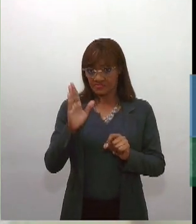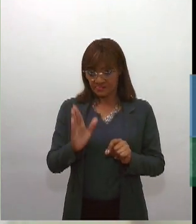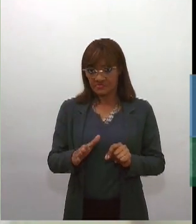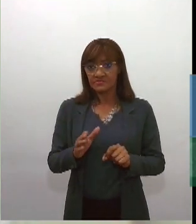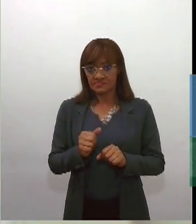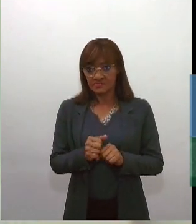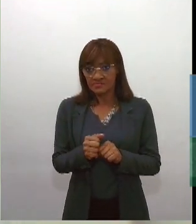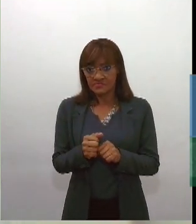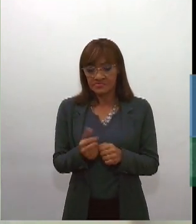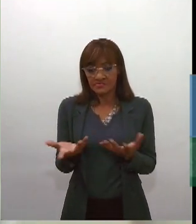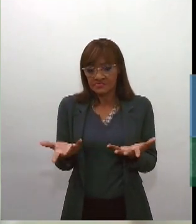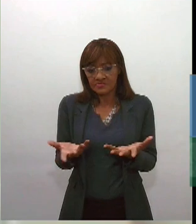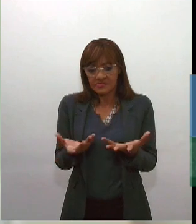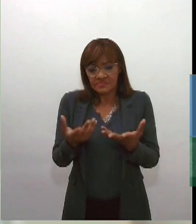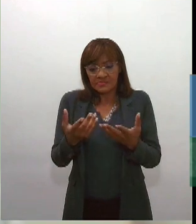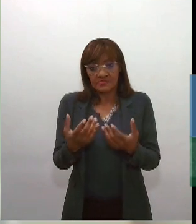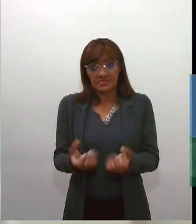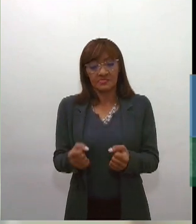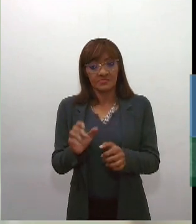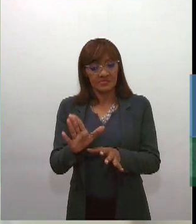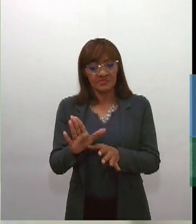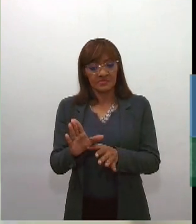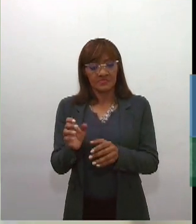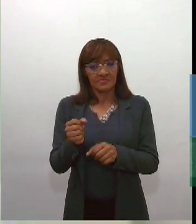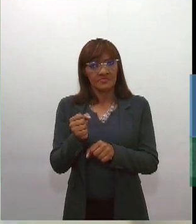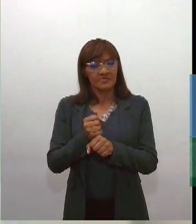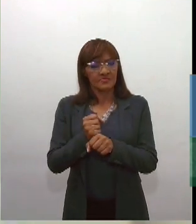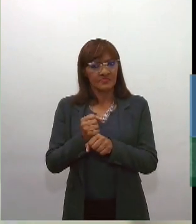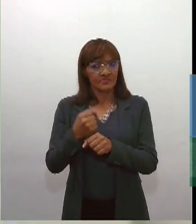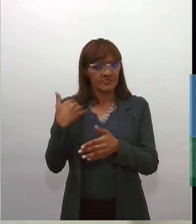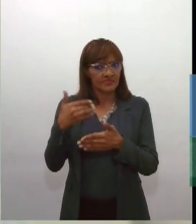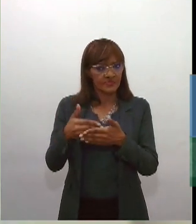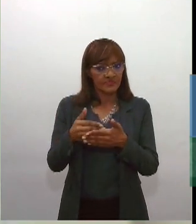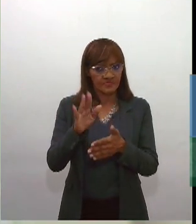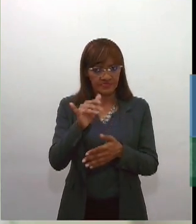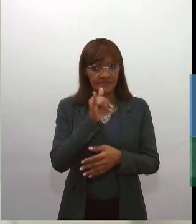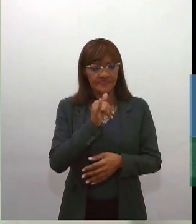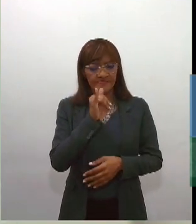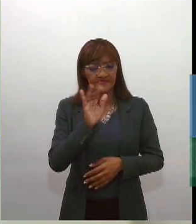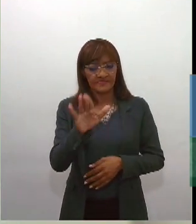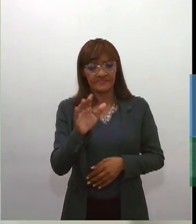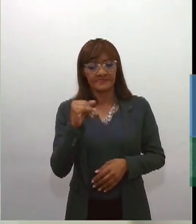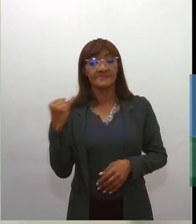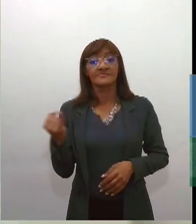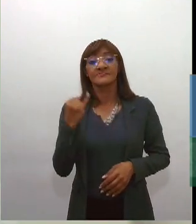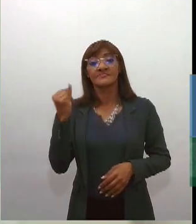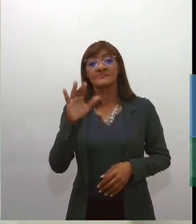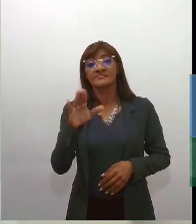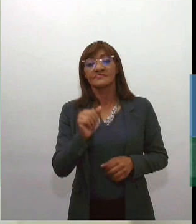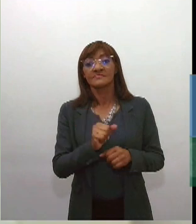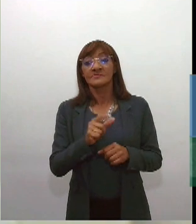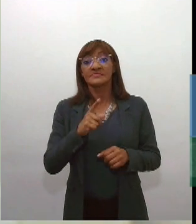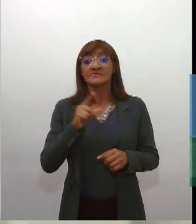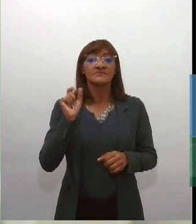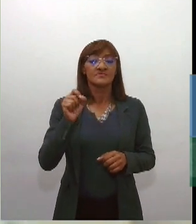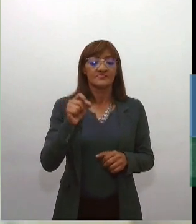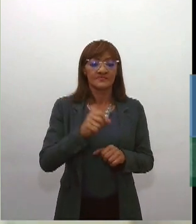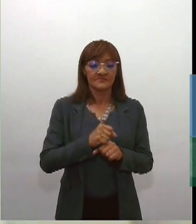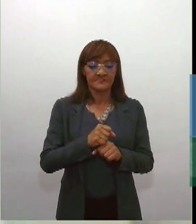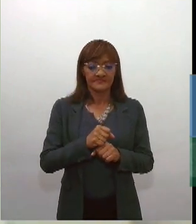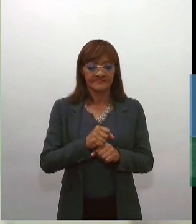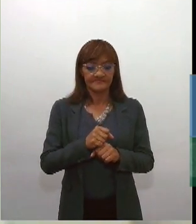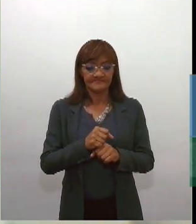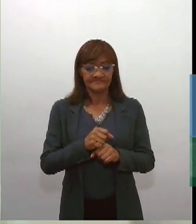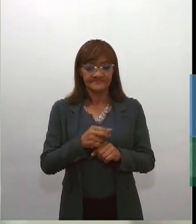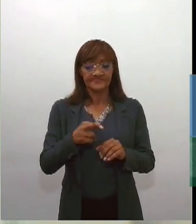longo dos últimos anos. Só para dar um exemplo, que foi bem significativo, de uma medida cautelar, uma decisão tomada por um